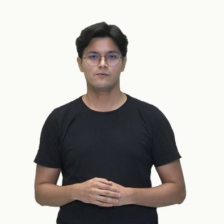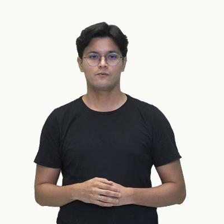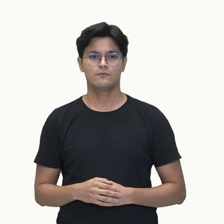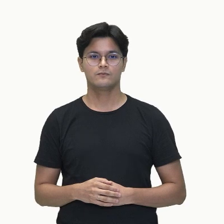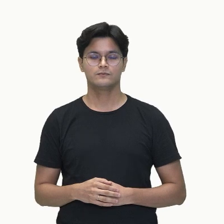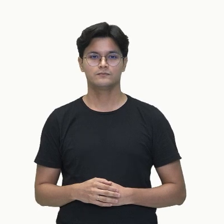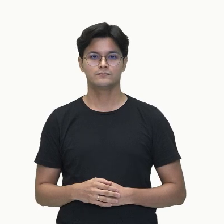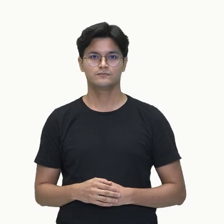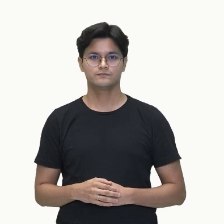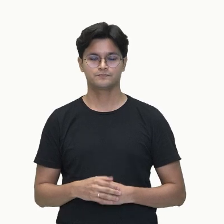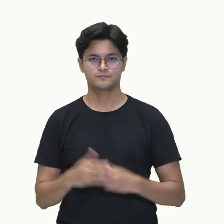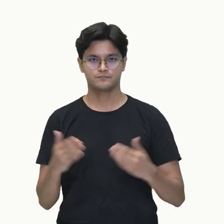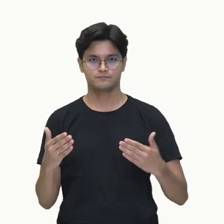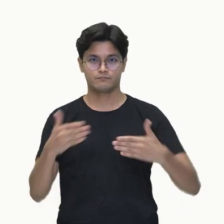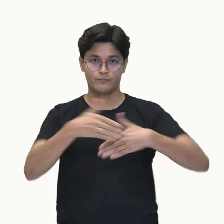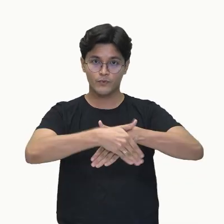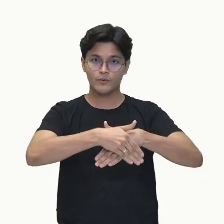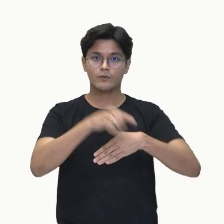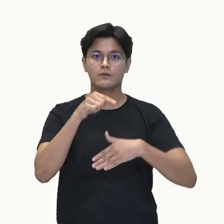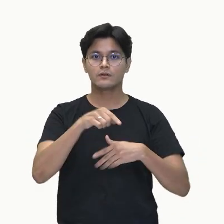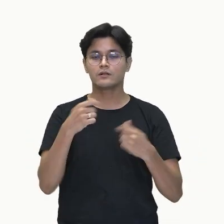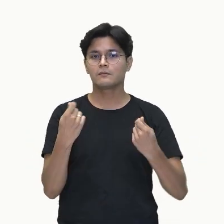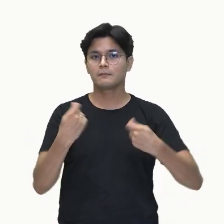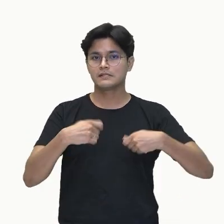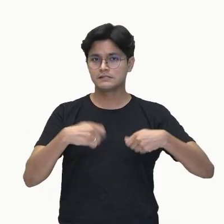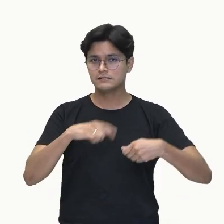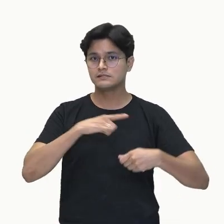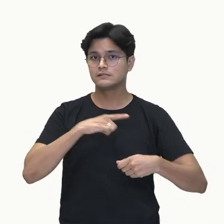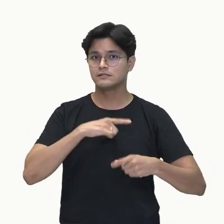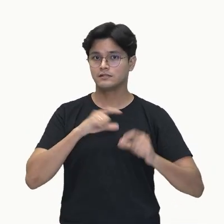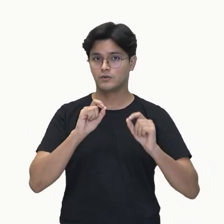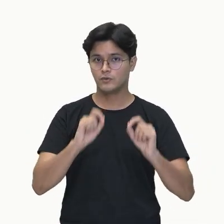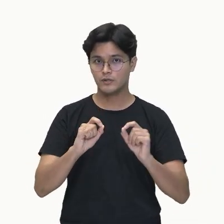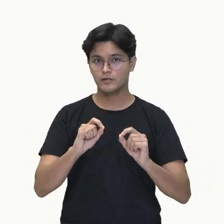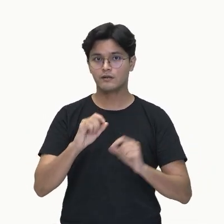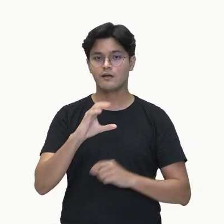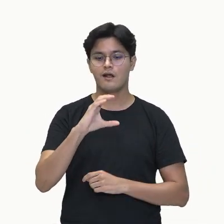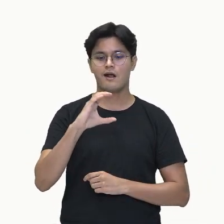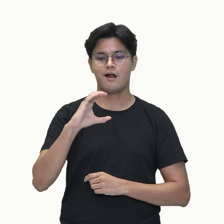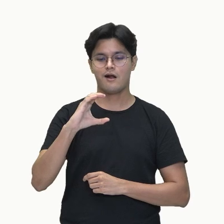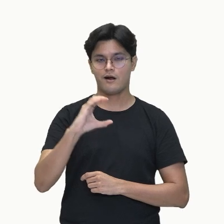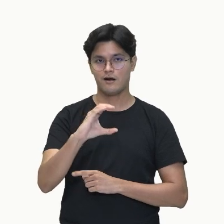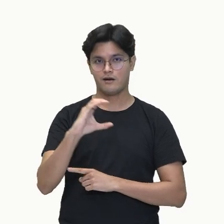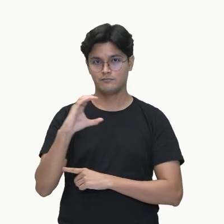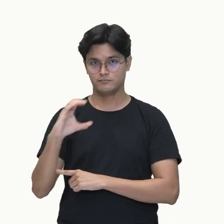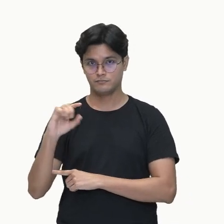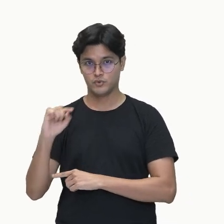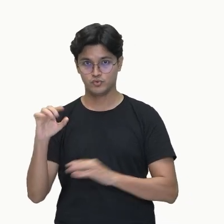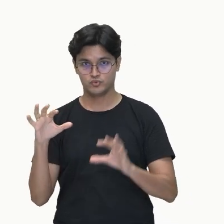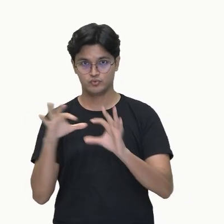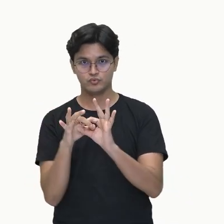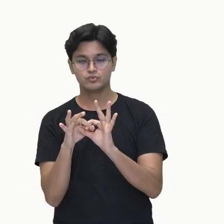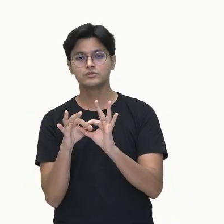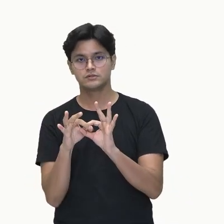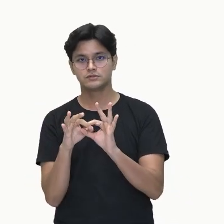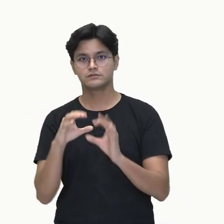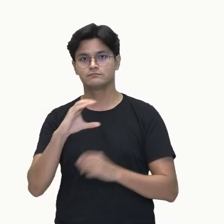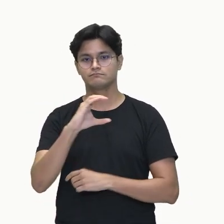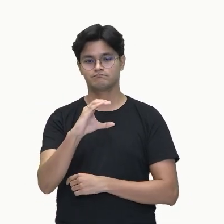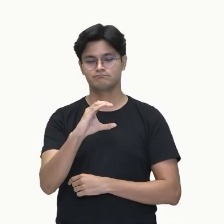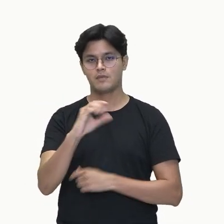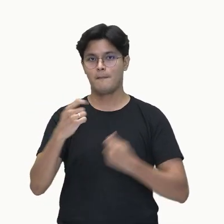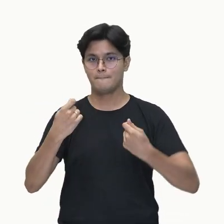deverão ter carbonos unidos por dupla